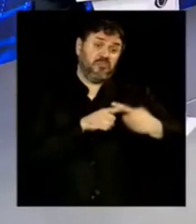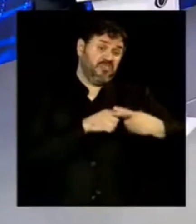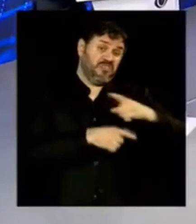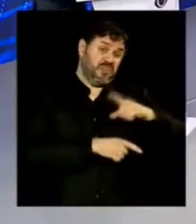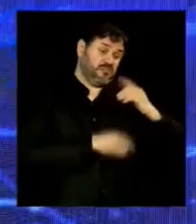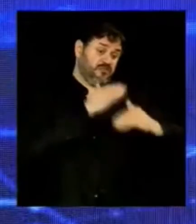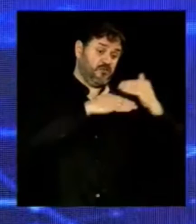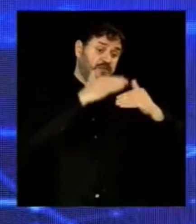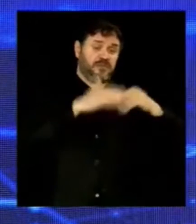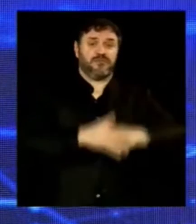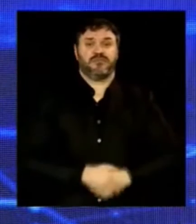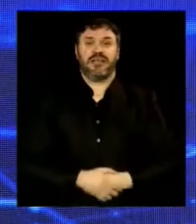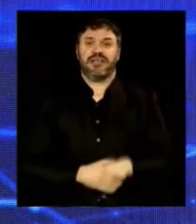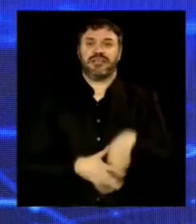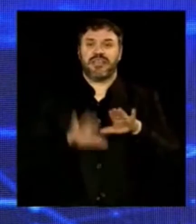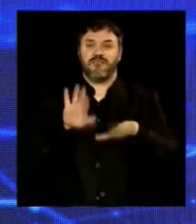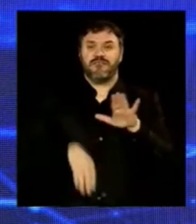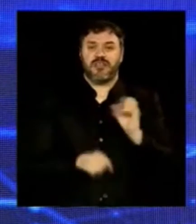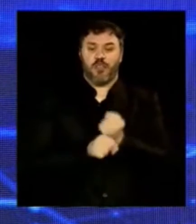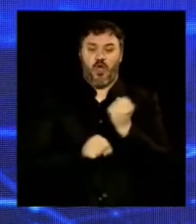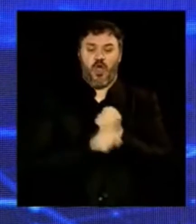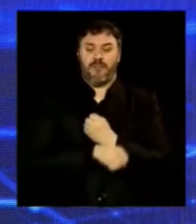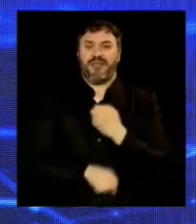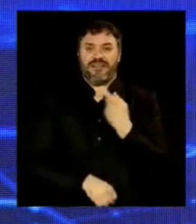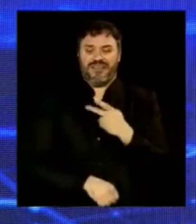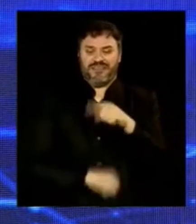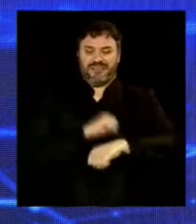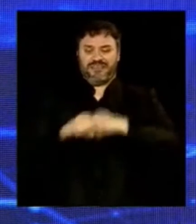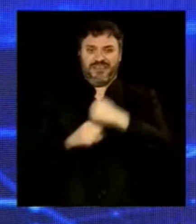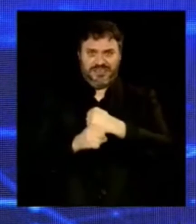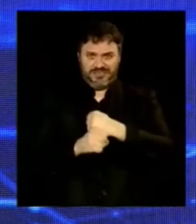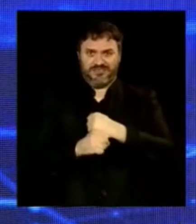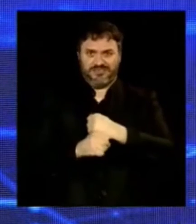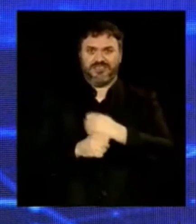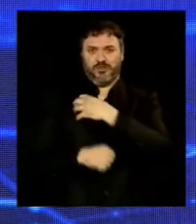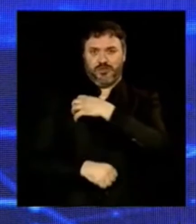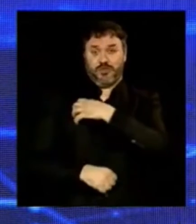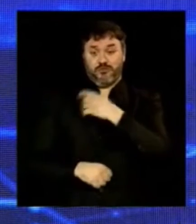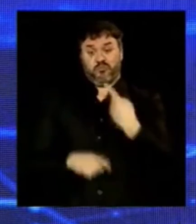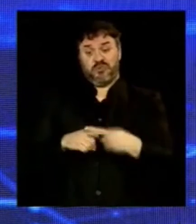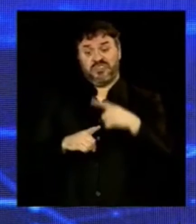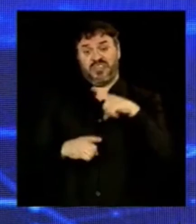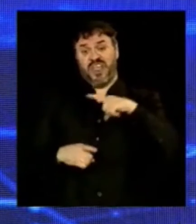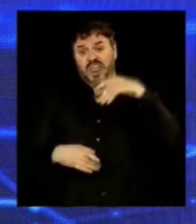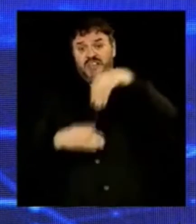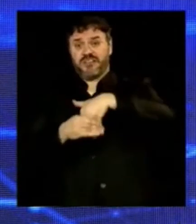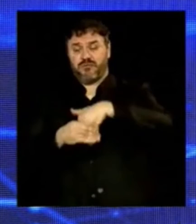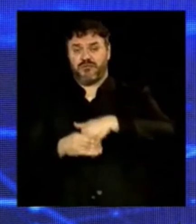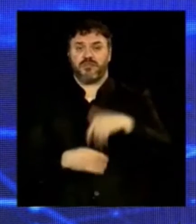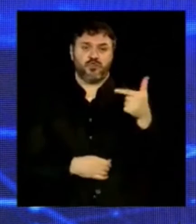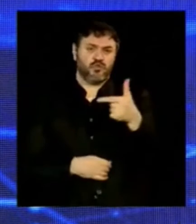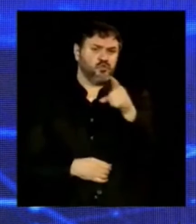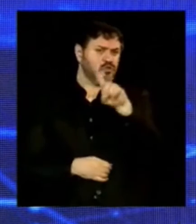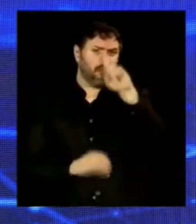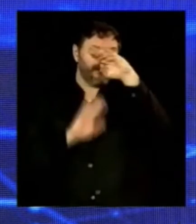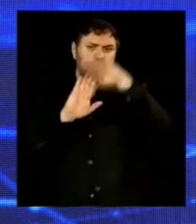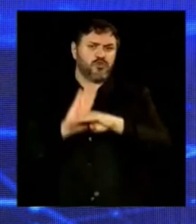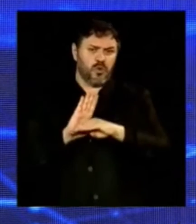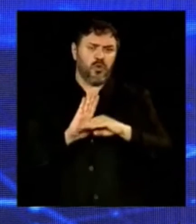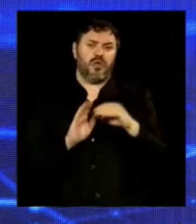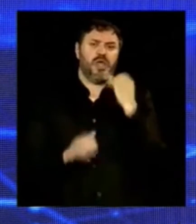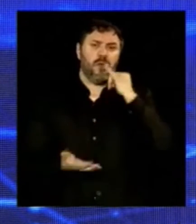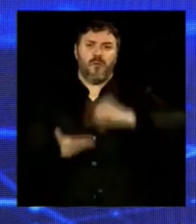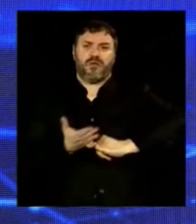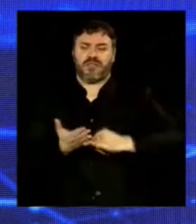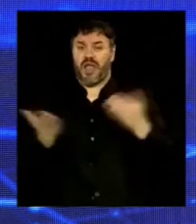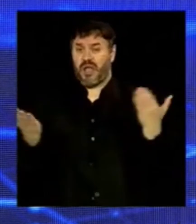as obras lá no Rio Grande neste ano, porque tem eleição. Segundo, o não banchou impostos. Aliás, agora no